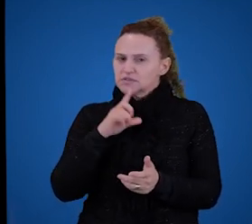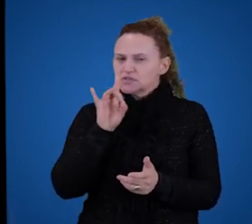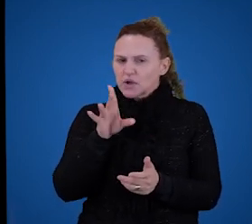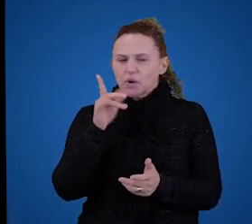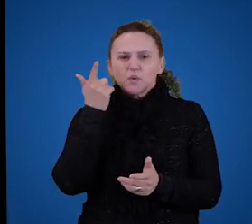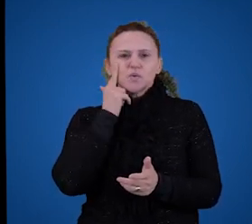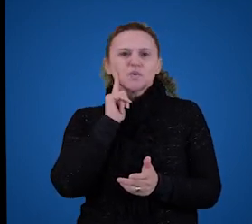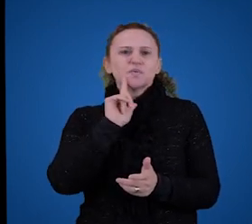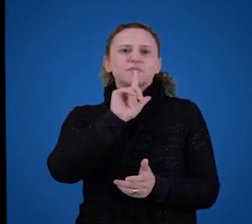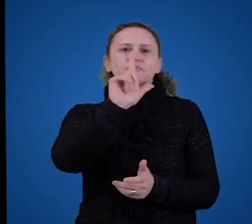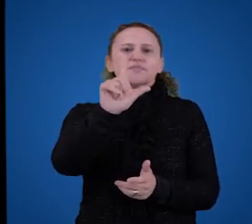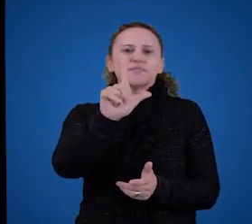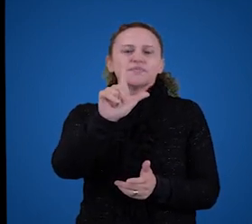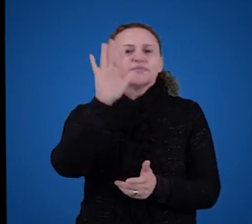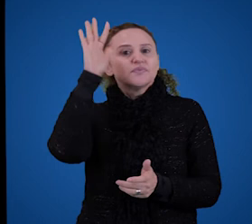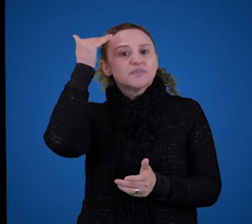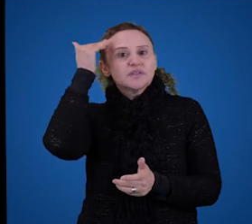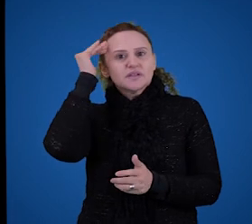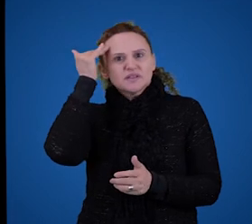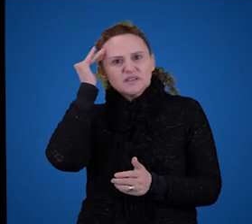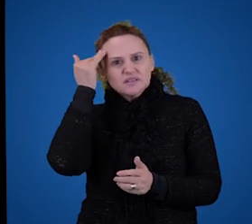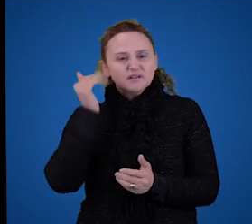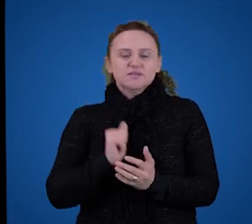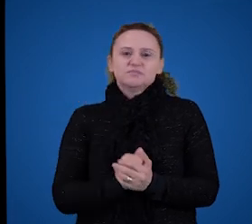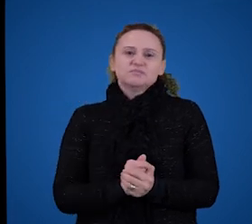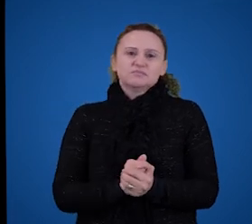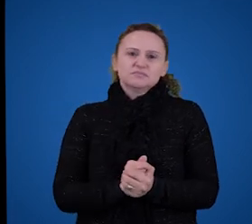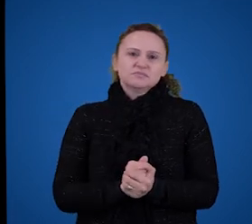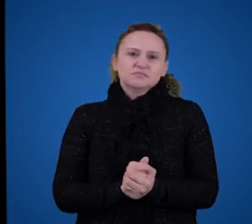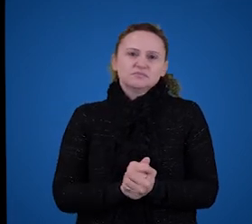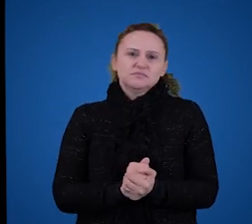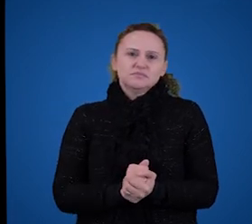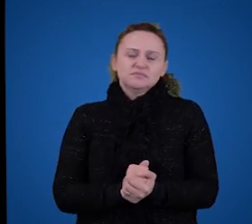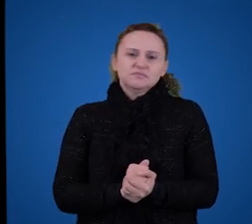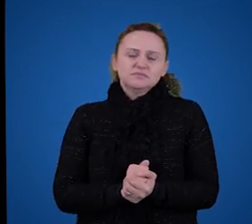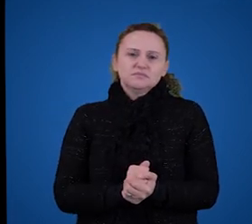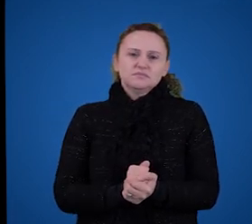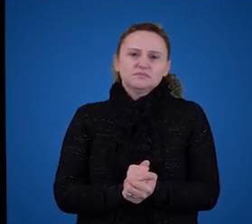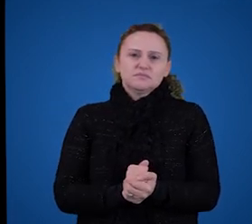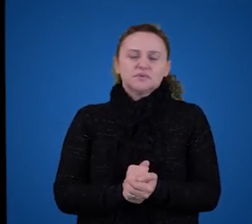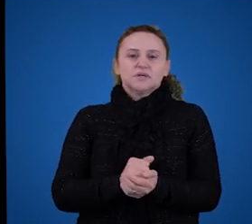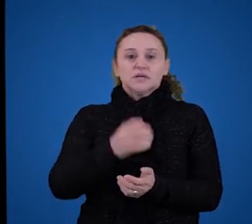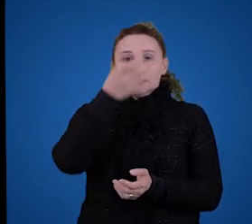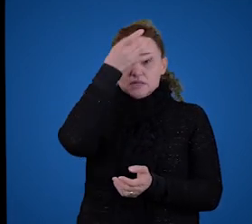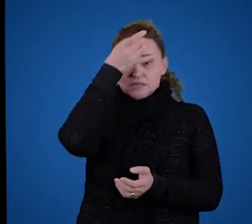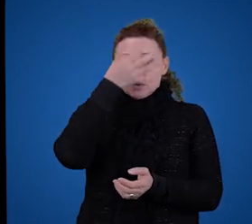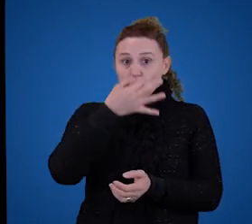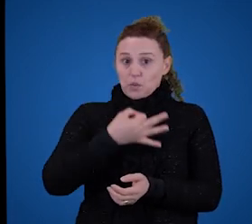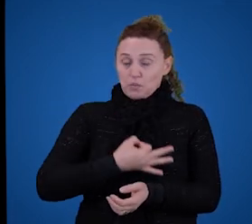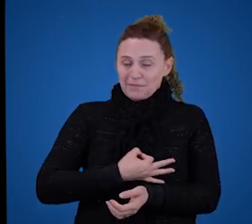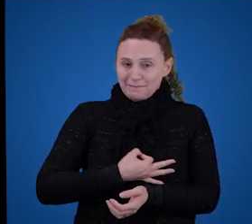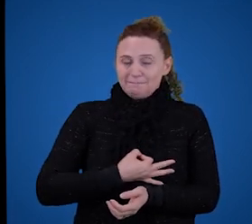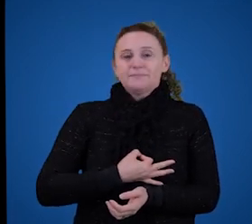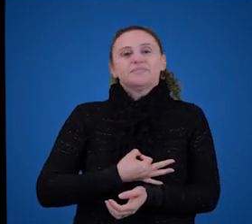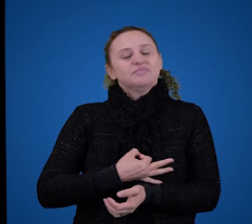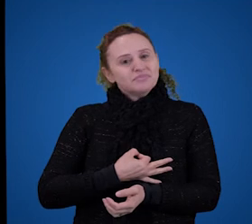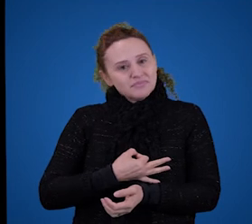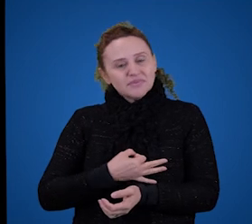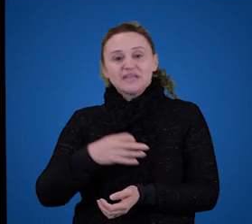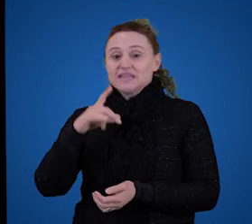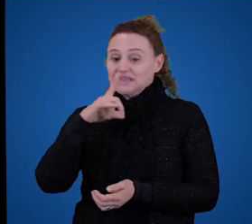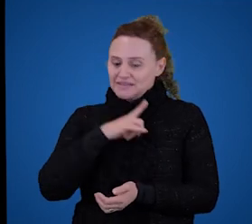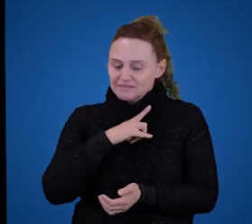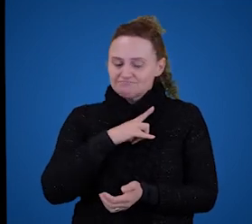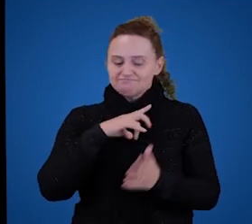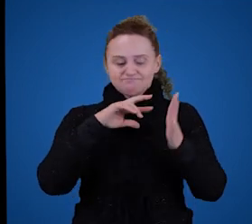entender coisas que nós... Desculpa, nós só consigamos compreender coisas que tenham significado